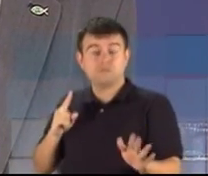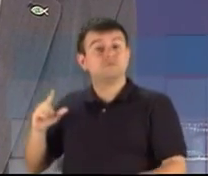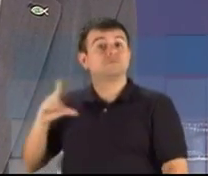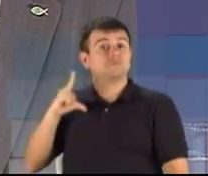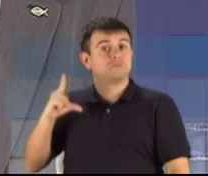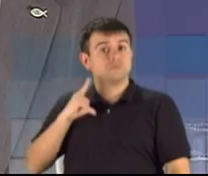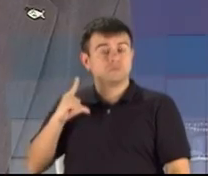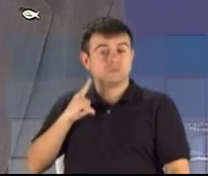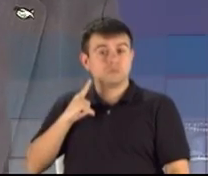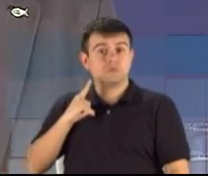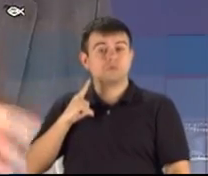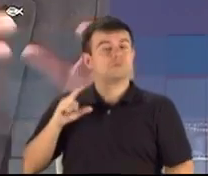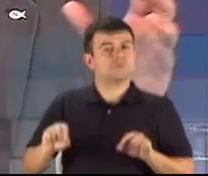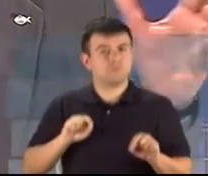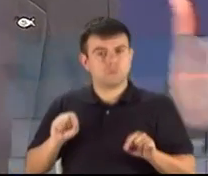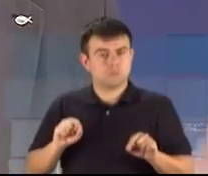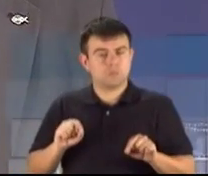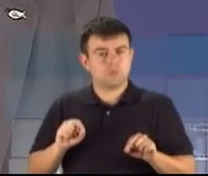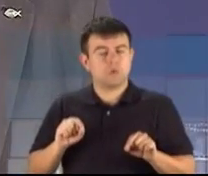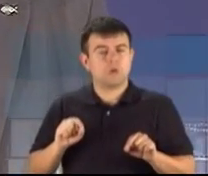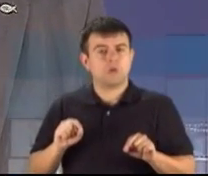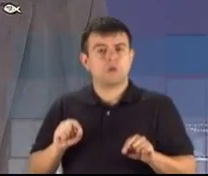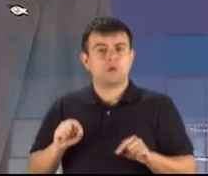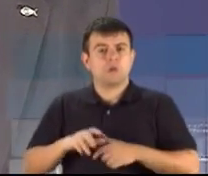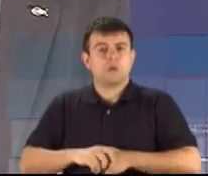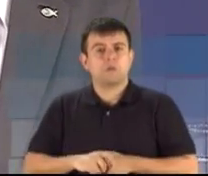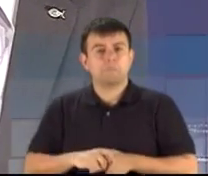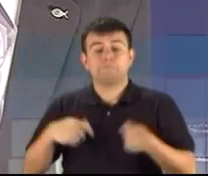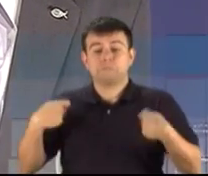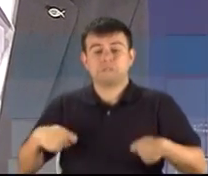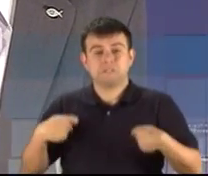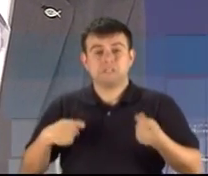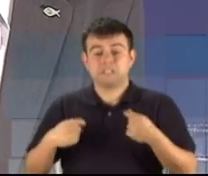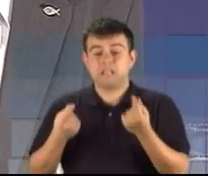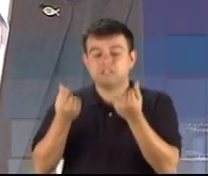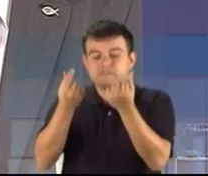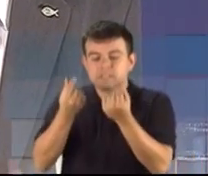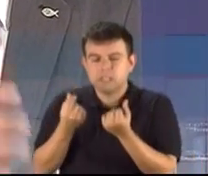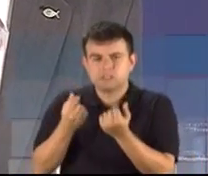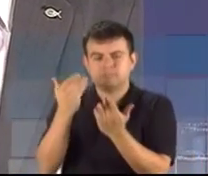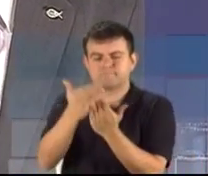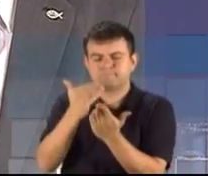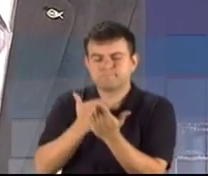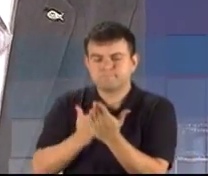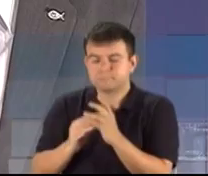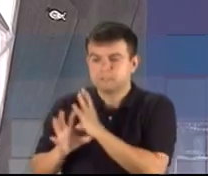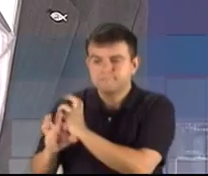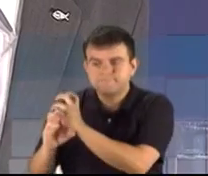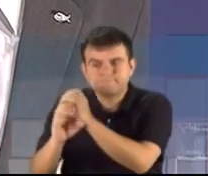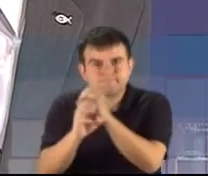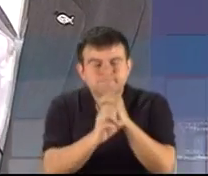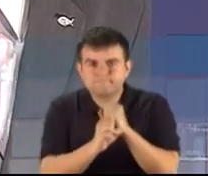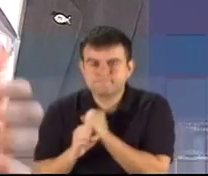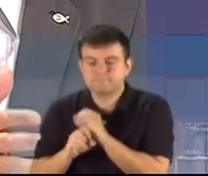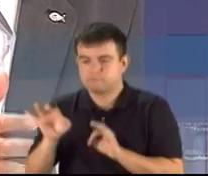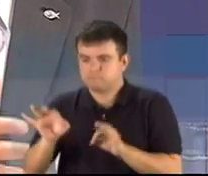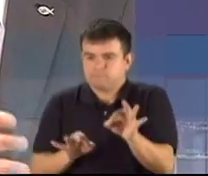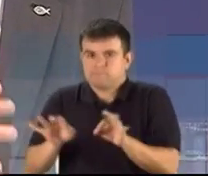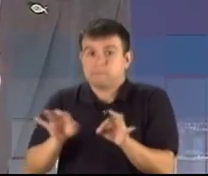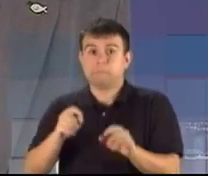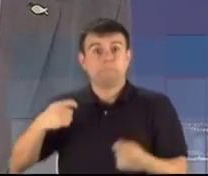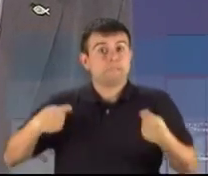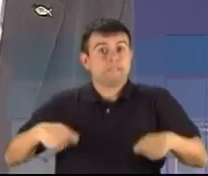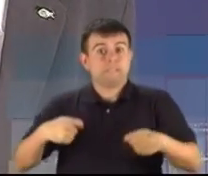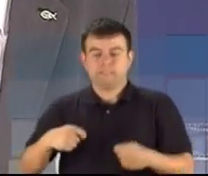uma arrumação nas finanças do Estado. Nós precisamos ter um governador de atitude.